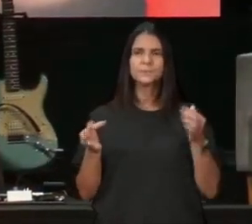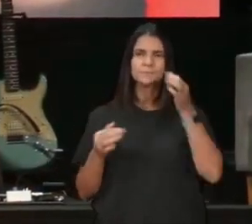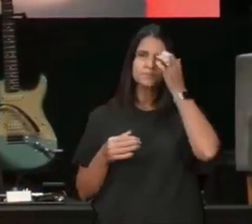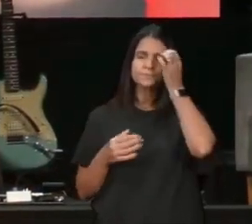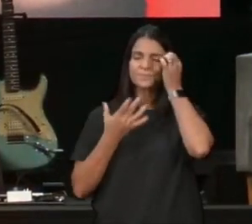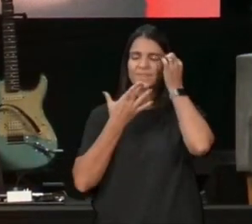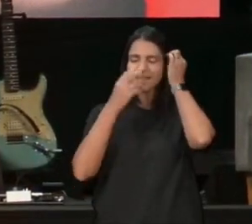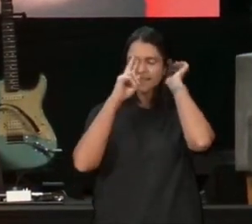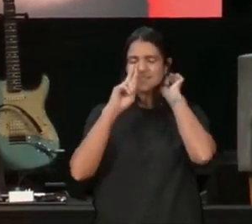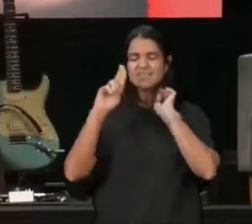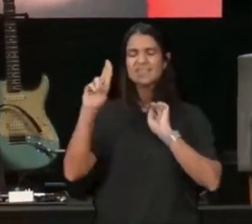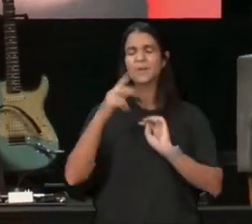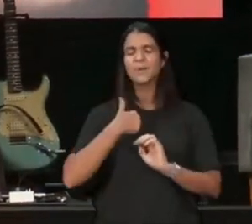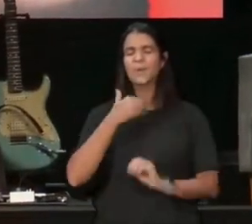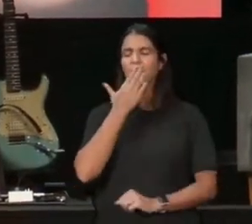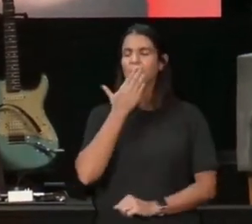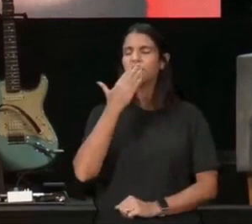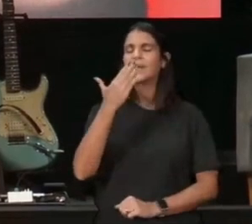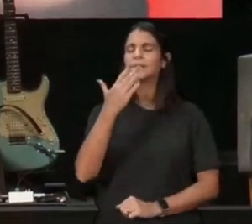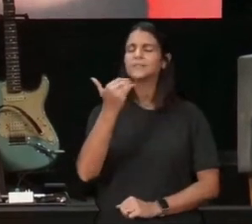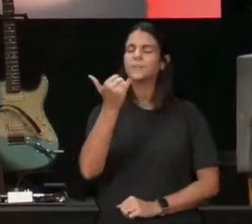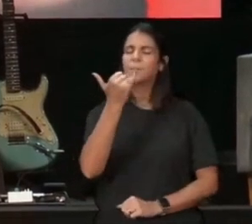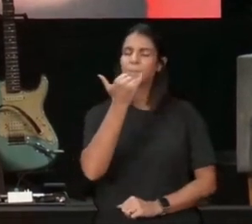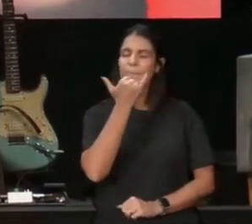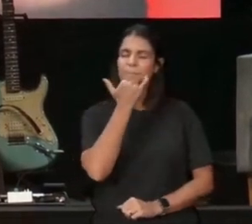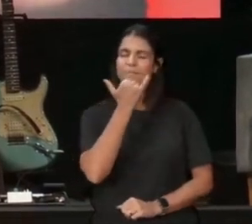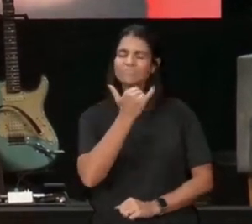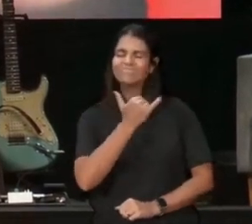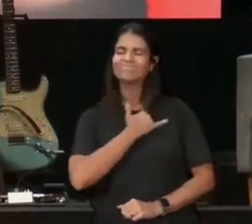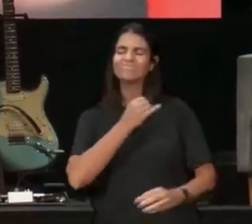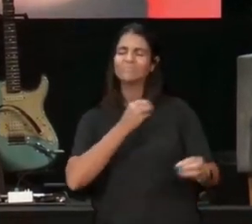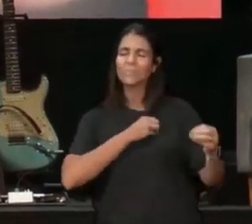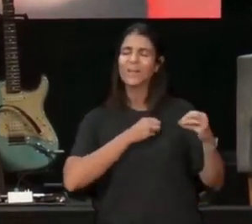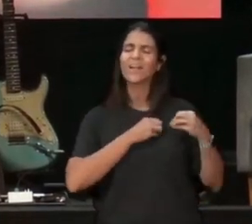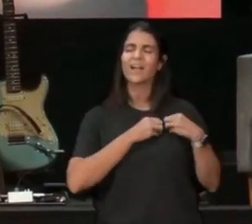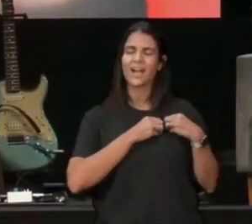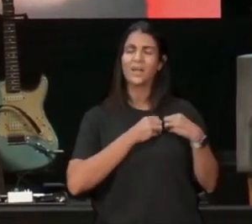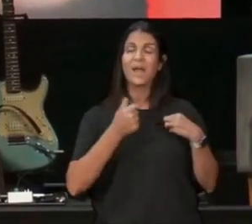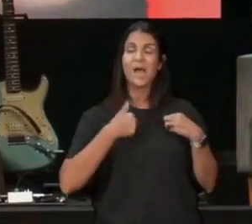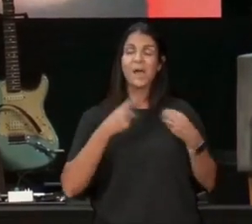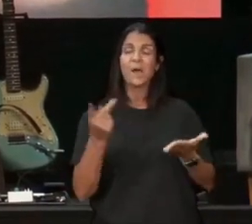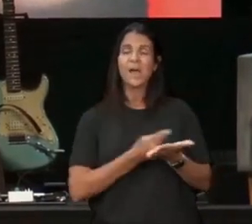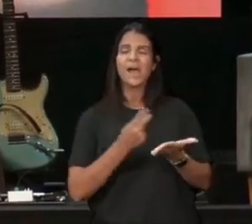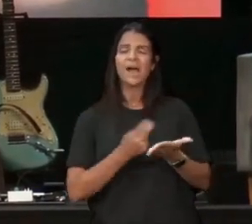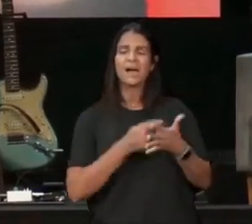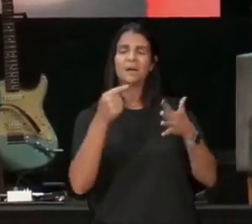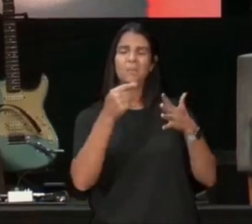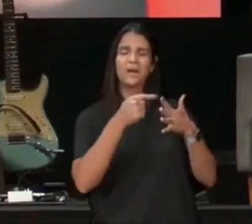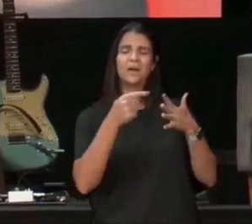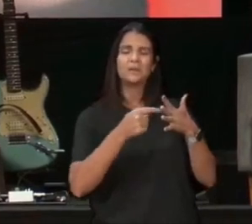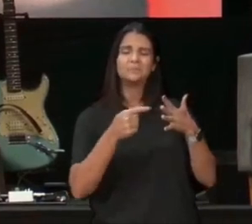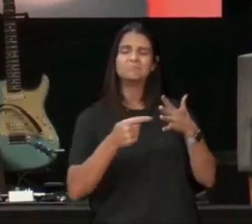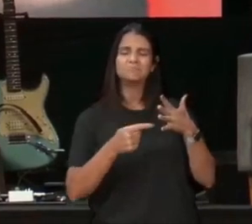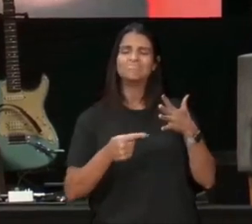Senhor, eu peço perdão dos meus pecados, eu reconheço que tenho falhado em alguma dessas coisas, mas eu agora, Deus, me